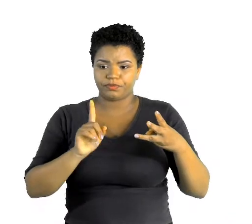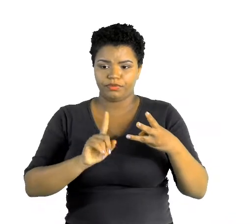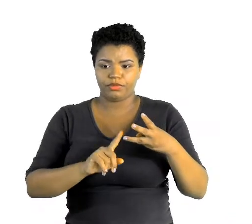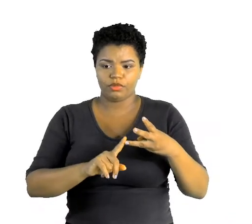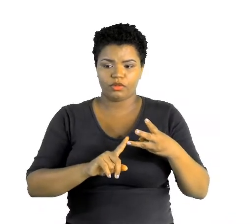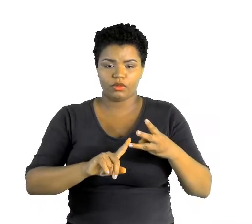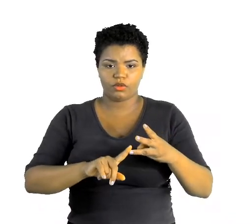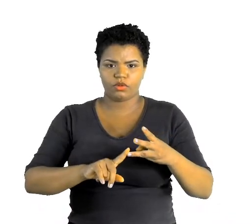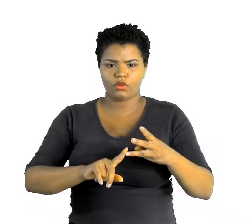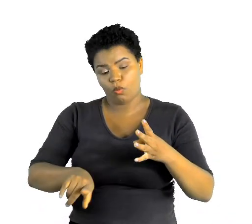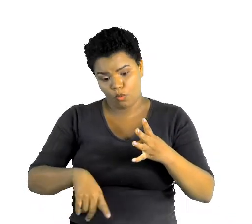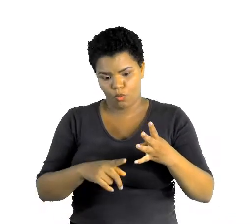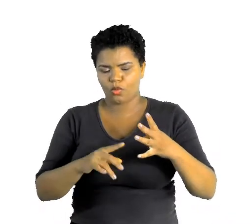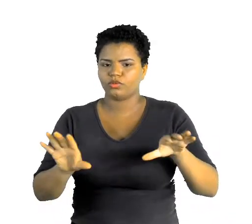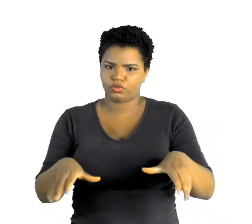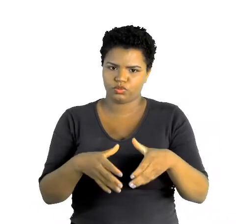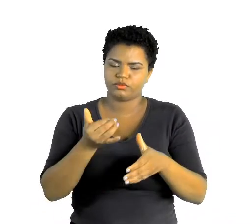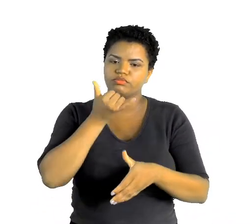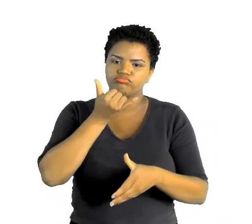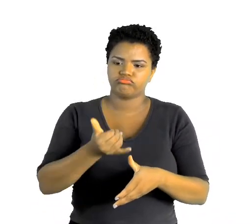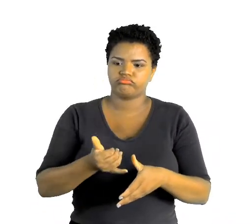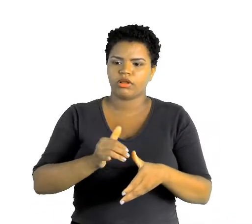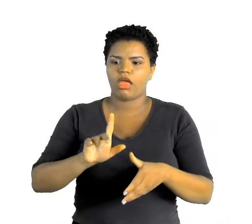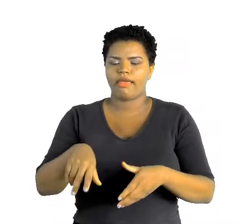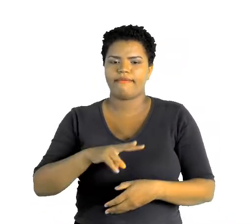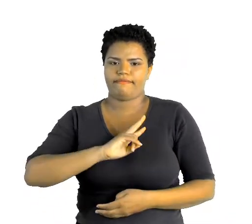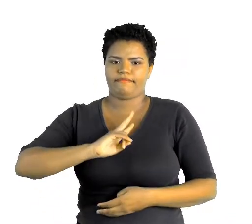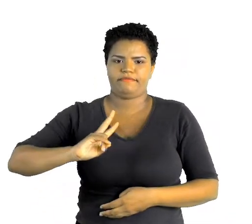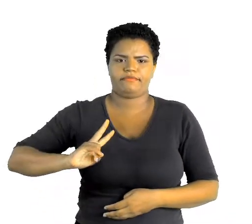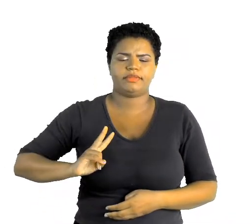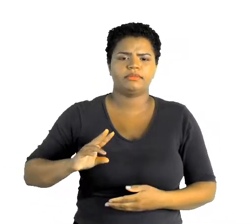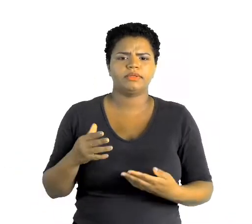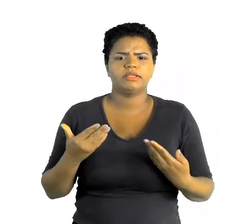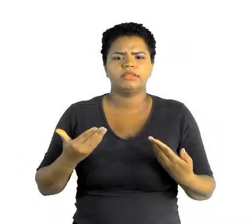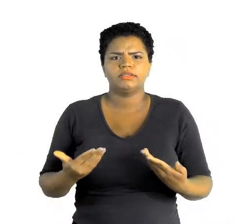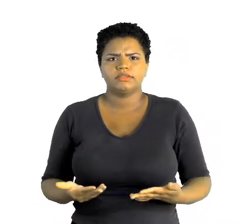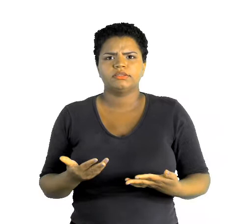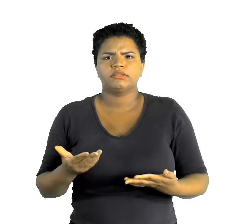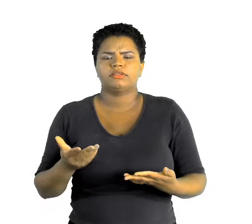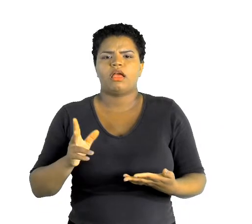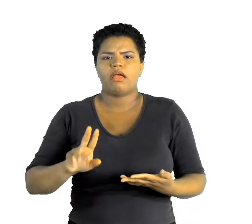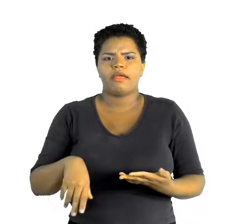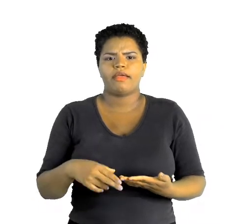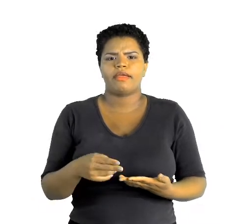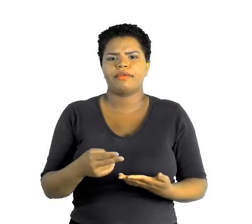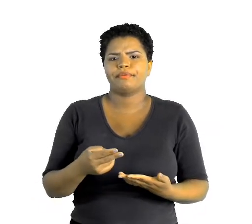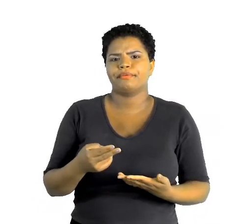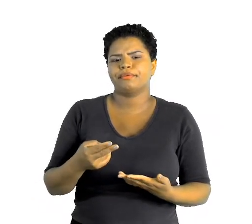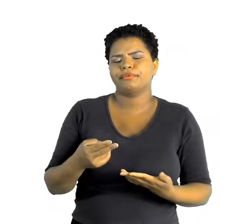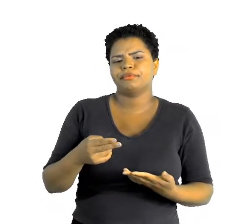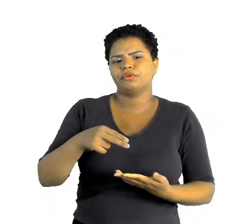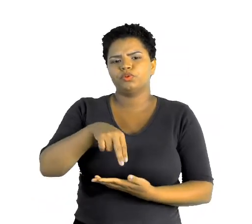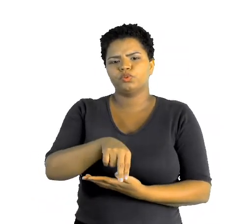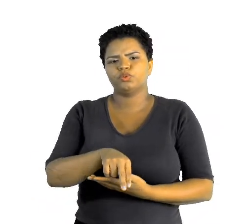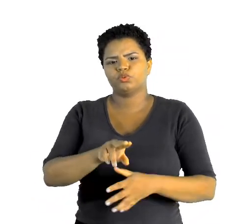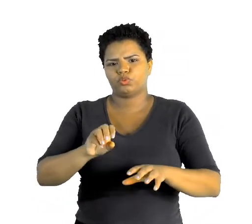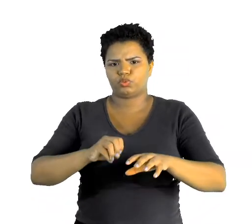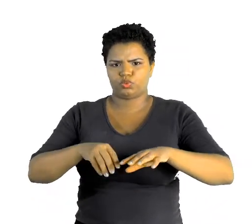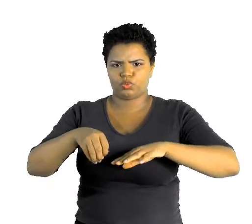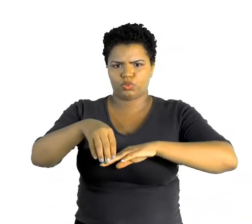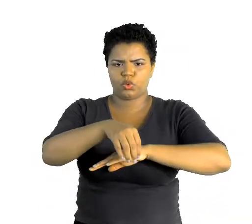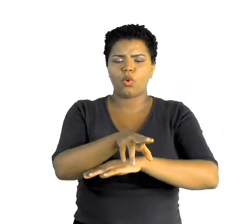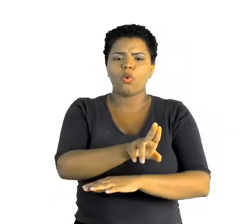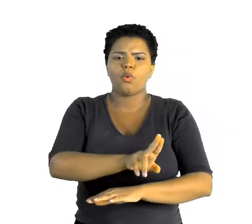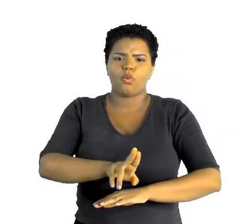ou quarto grupo, desculpa, são as vitaminas. Então, as vitaminas são aqueles nutrientes que ajudam na saúde do